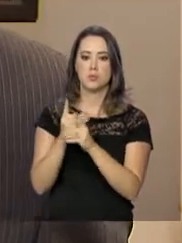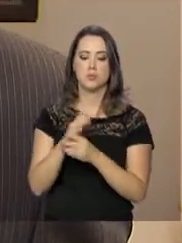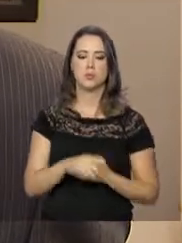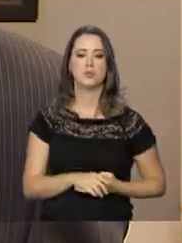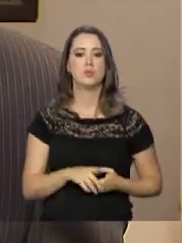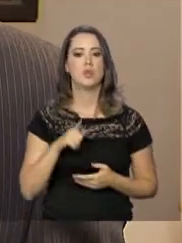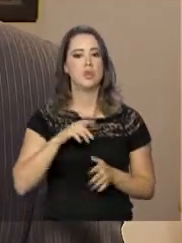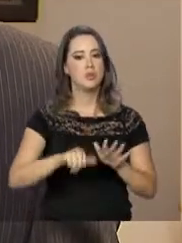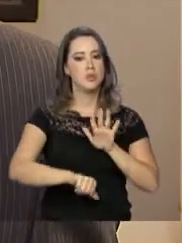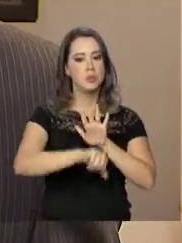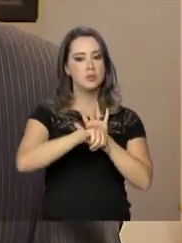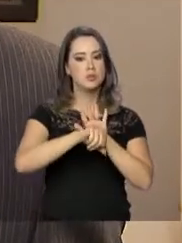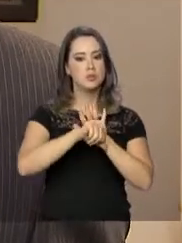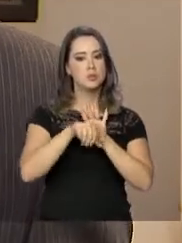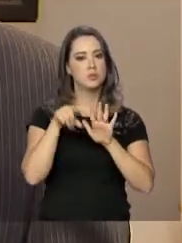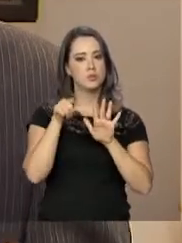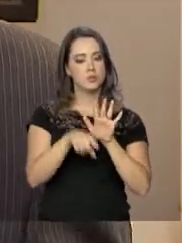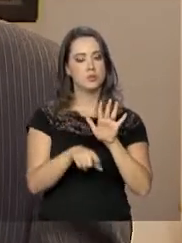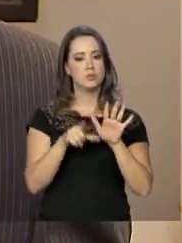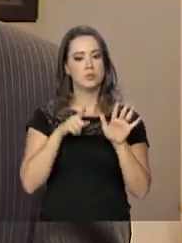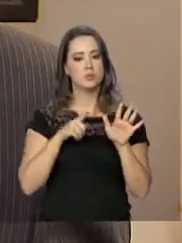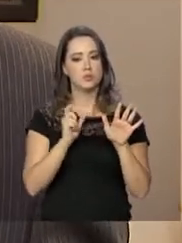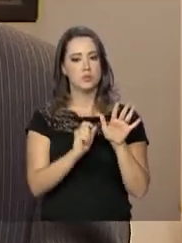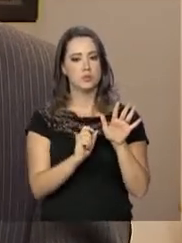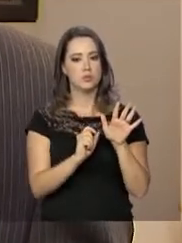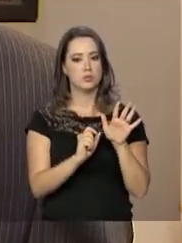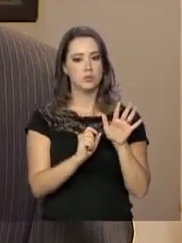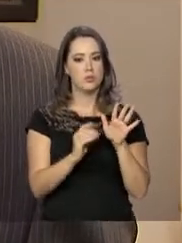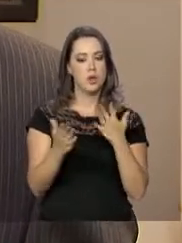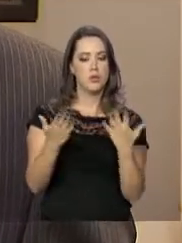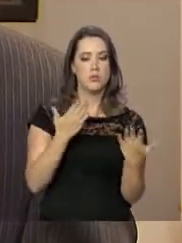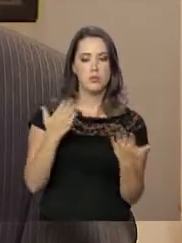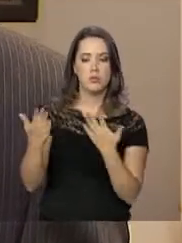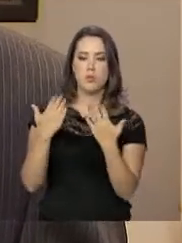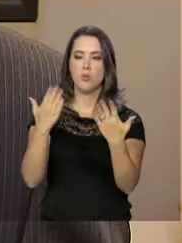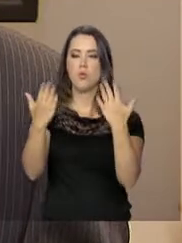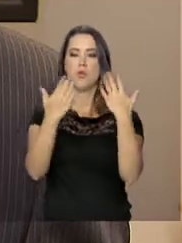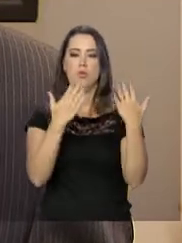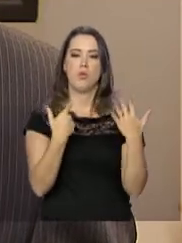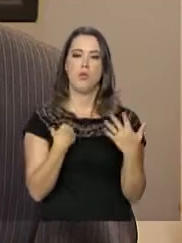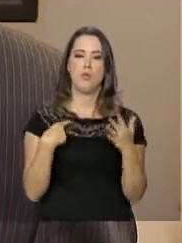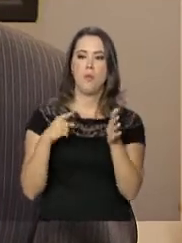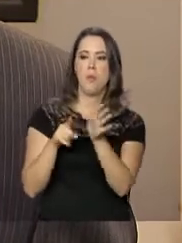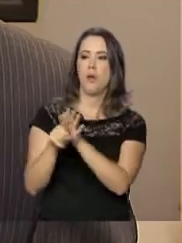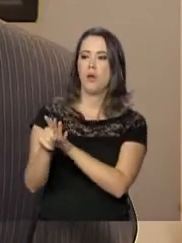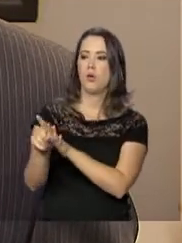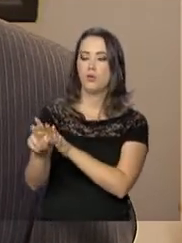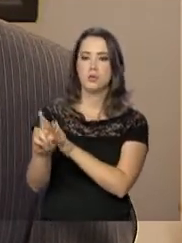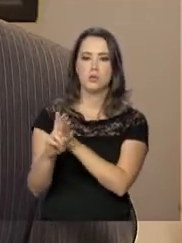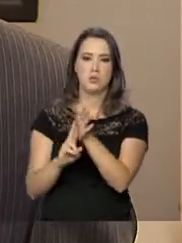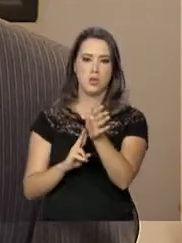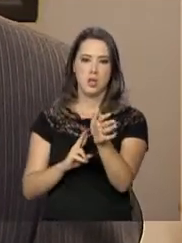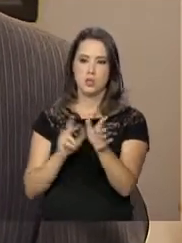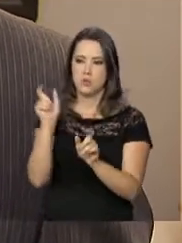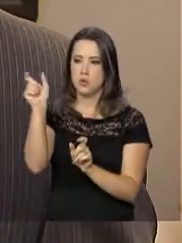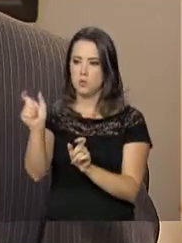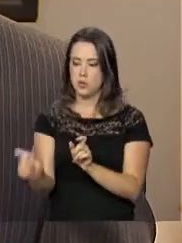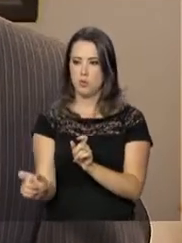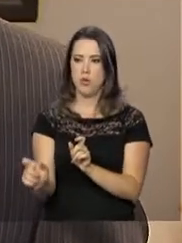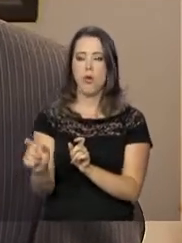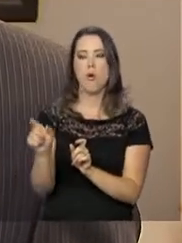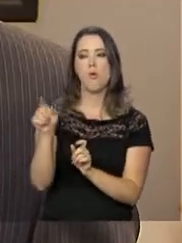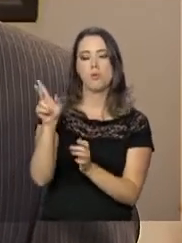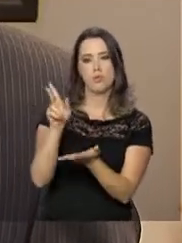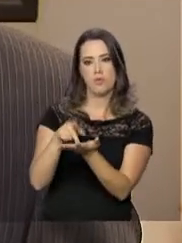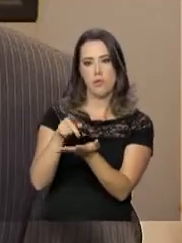criminal também, que é você comparar amostras questionadas com amostras de referência de suspeitos. E